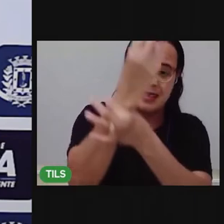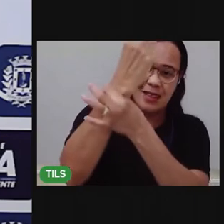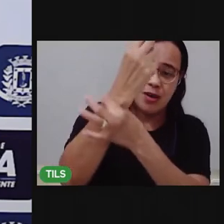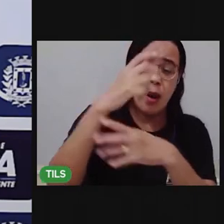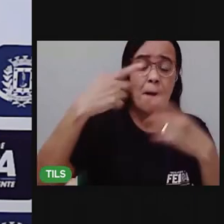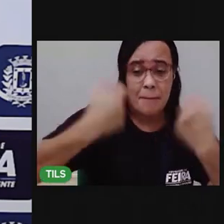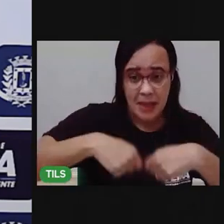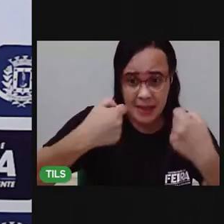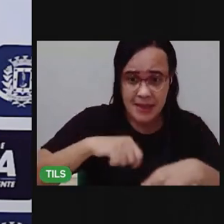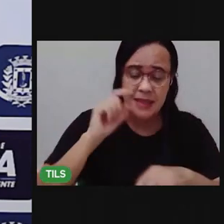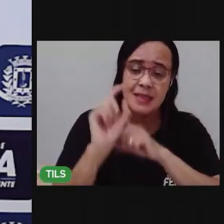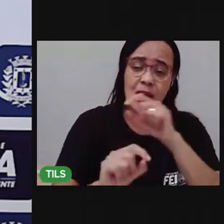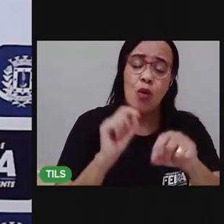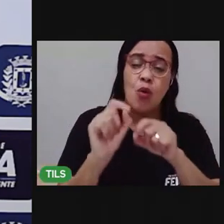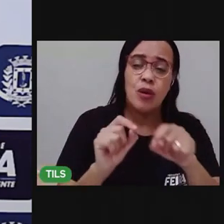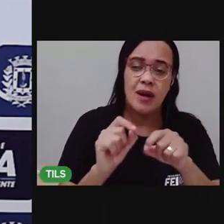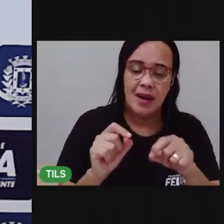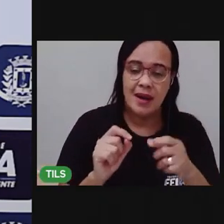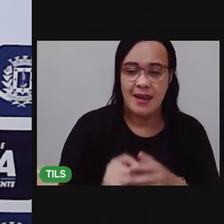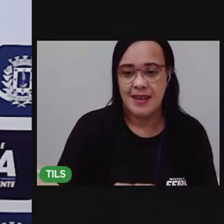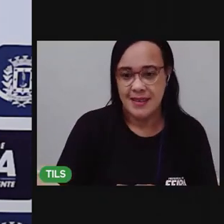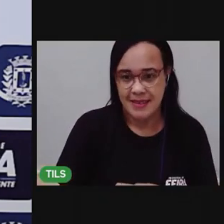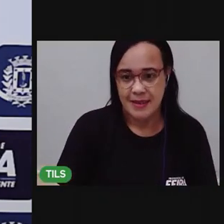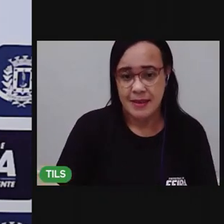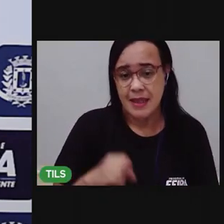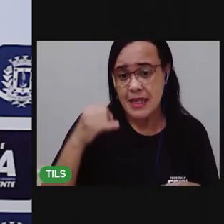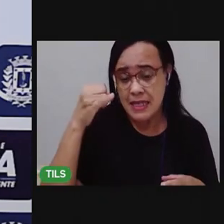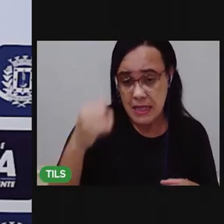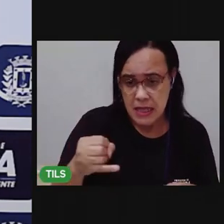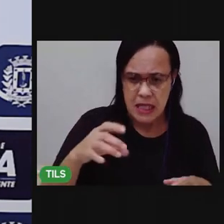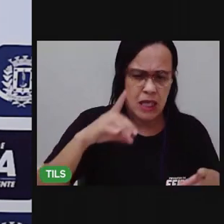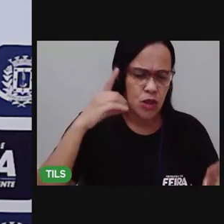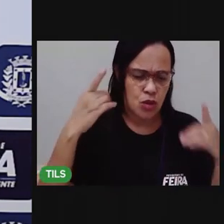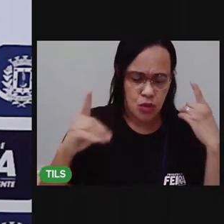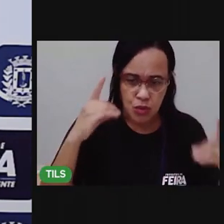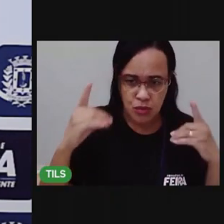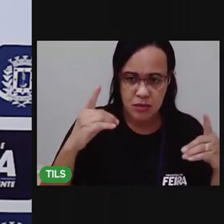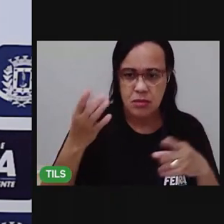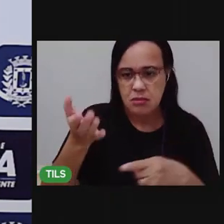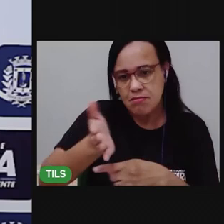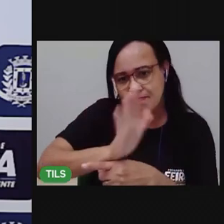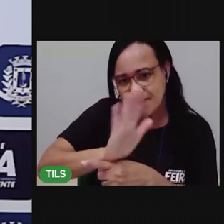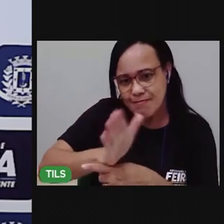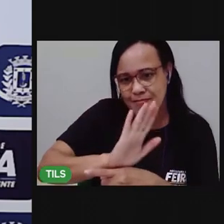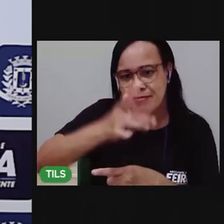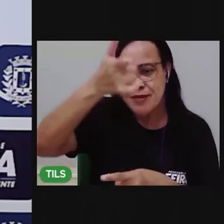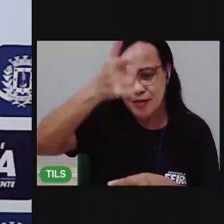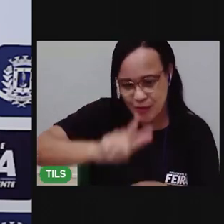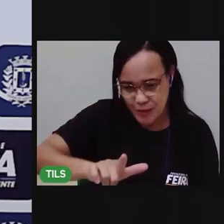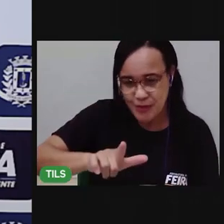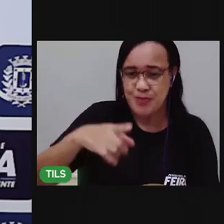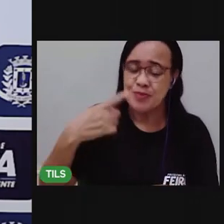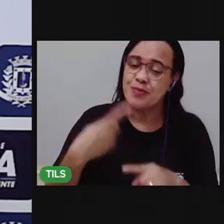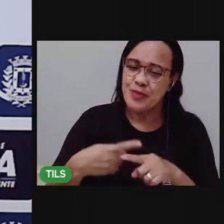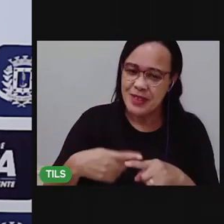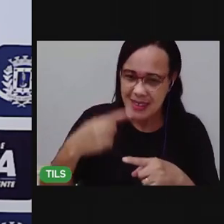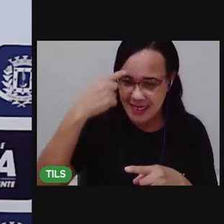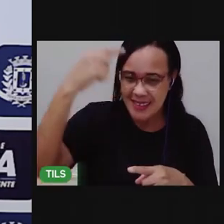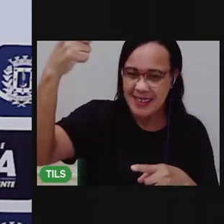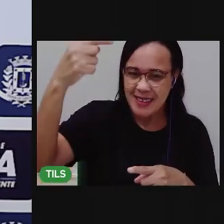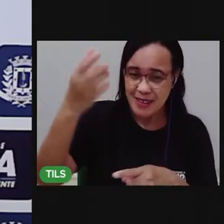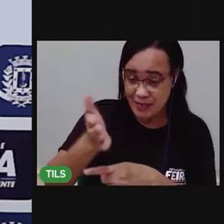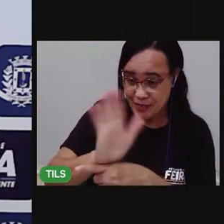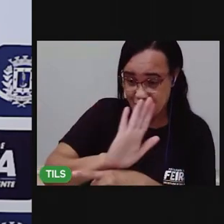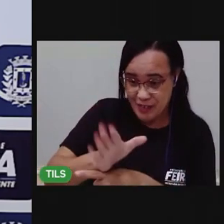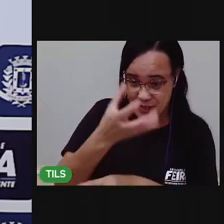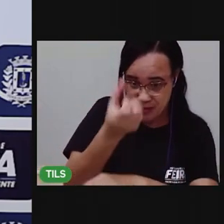Se ficou alguma dúvida em relação ao assunto, assiste o vídeo de novo. Ele vai ficar gravado aqui para você assistir no momento que você